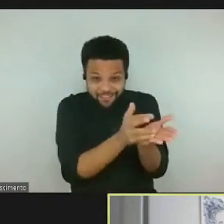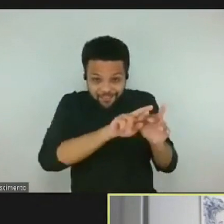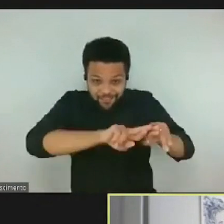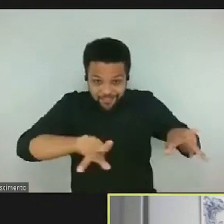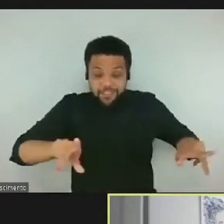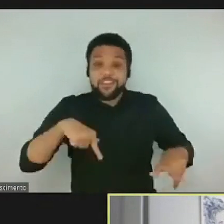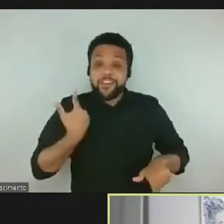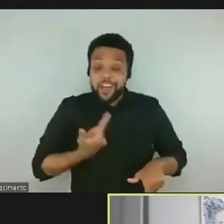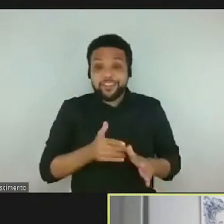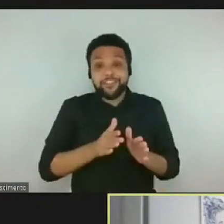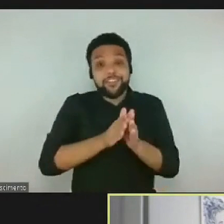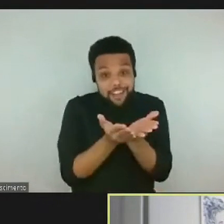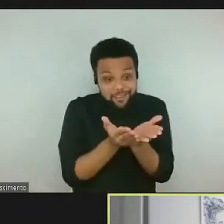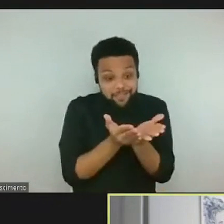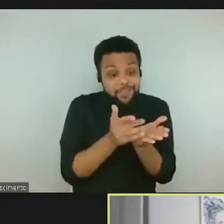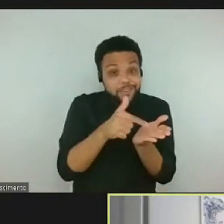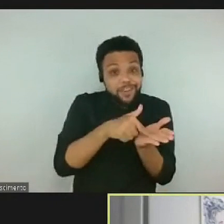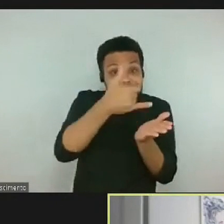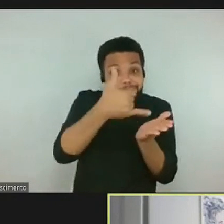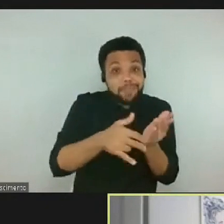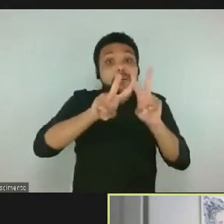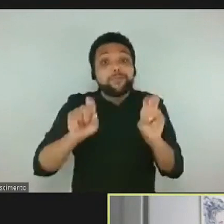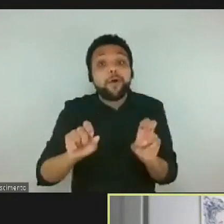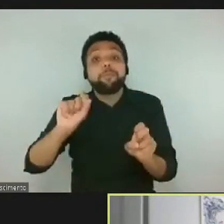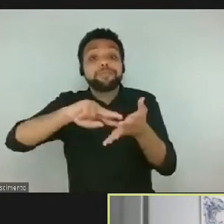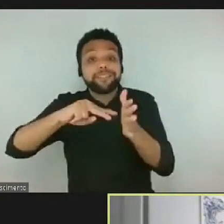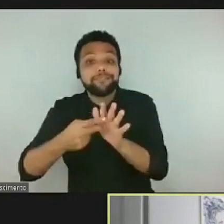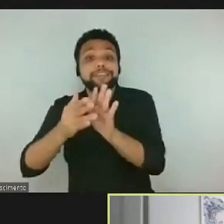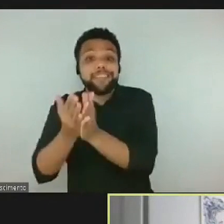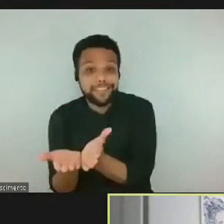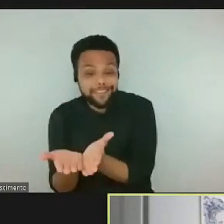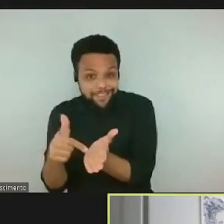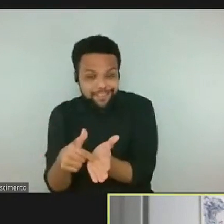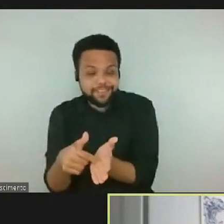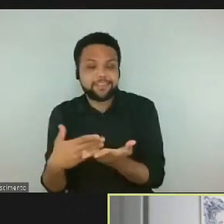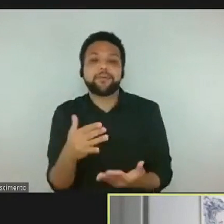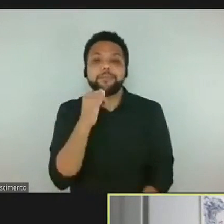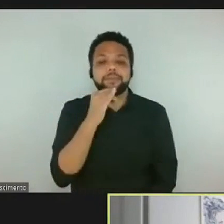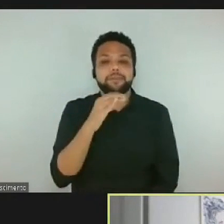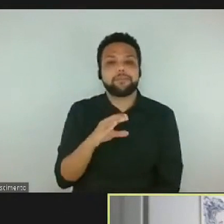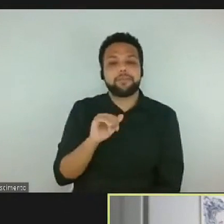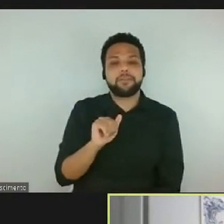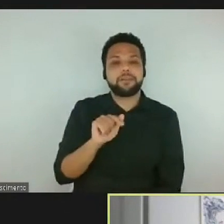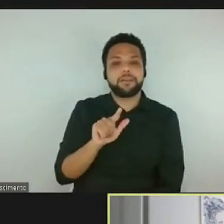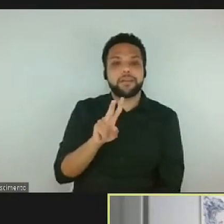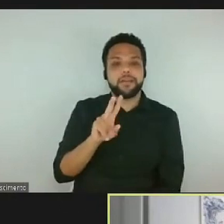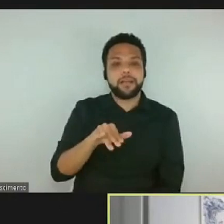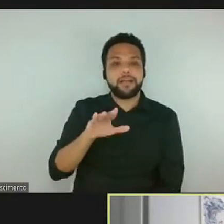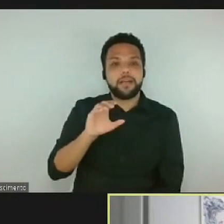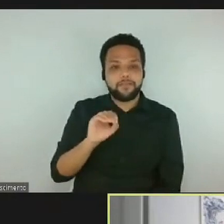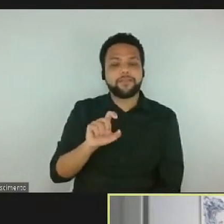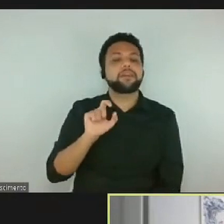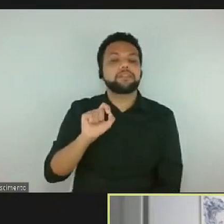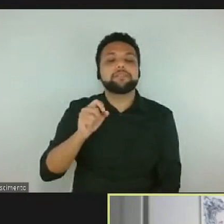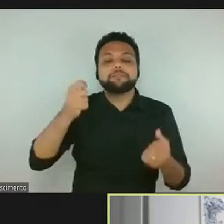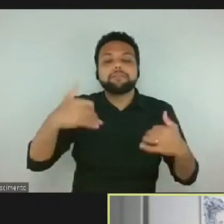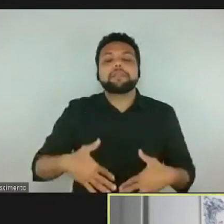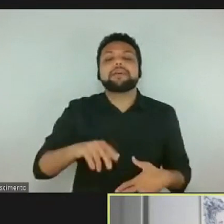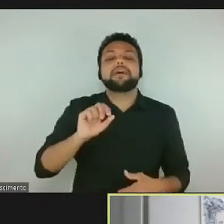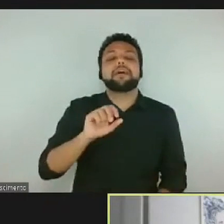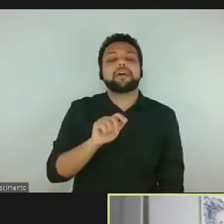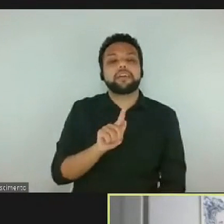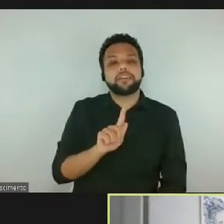falam de livros. Então, esse do Calvino, que é o general na biblioteca, como um